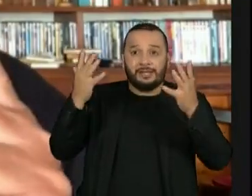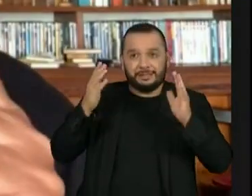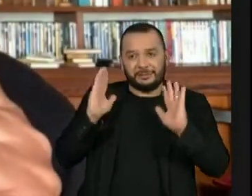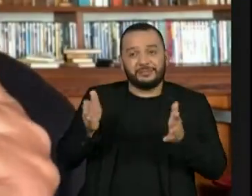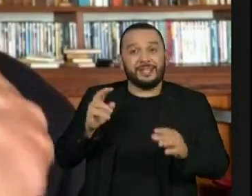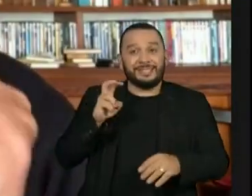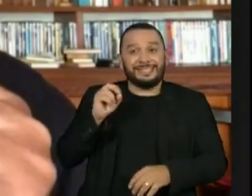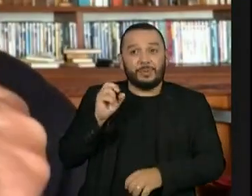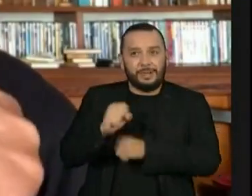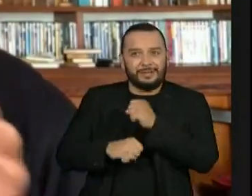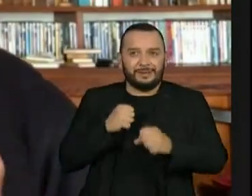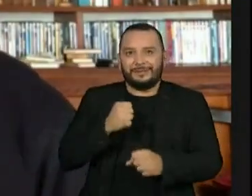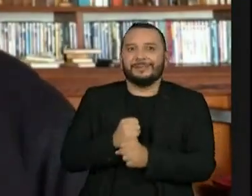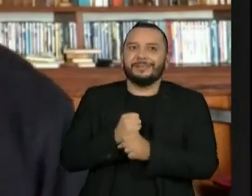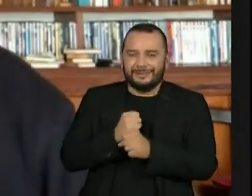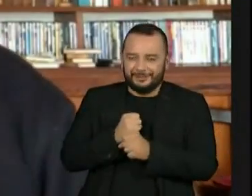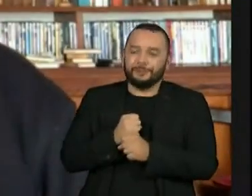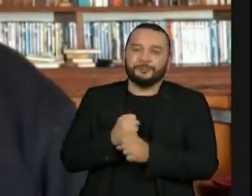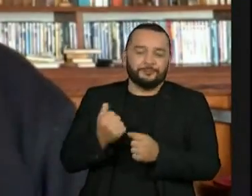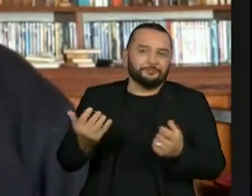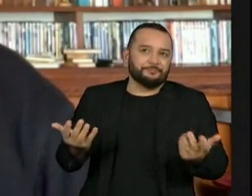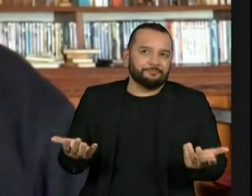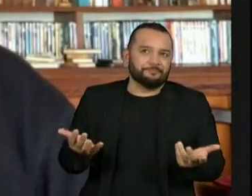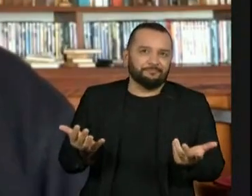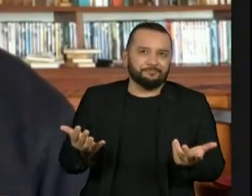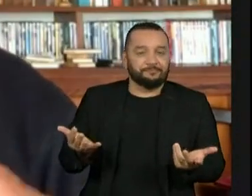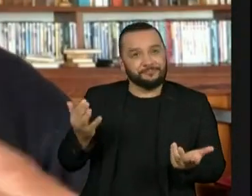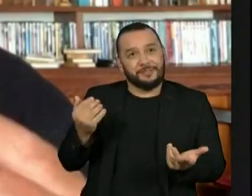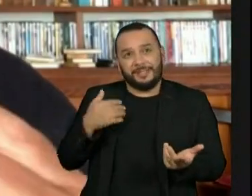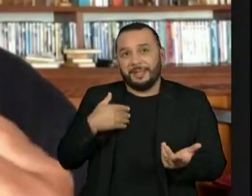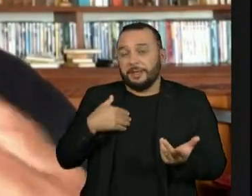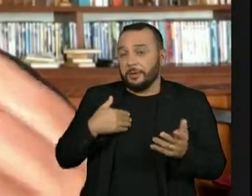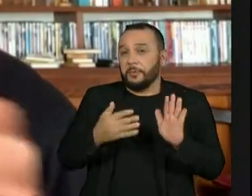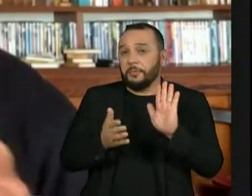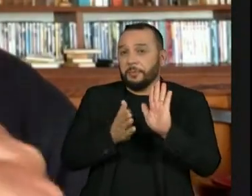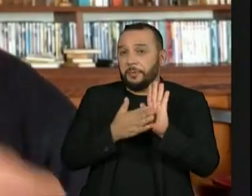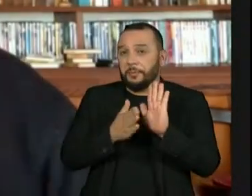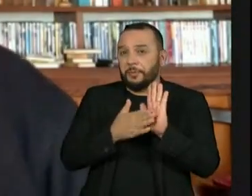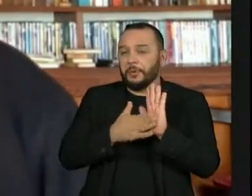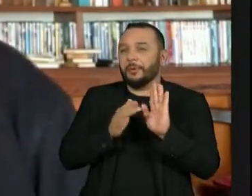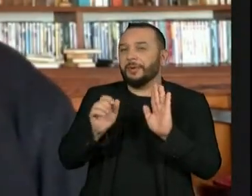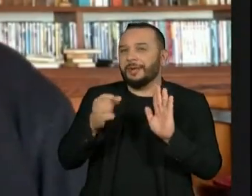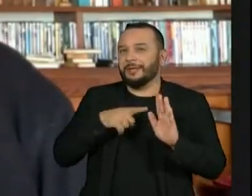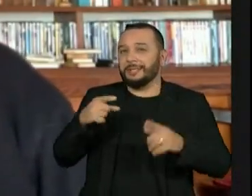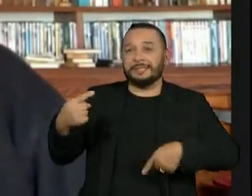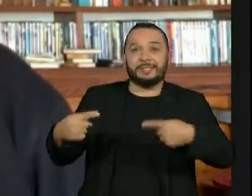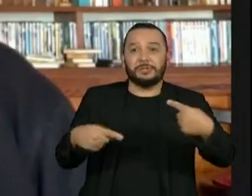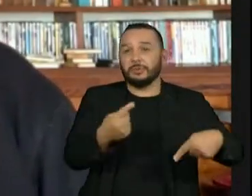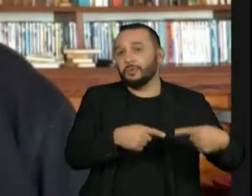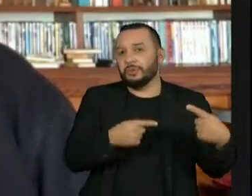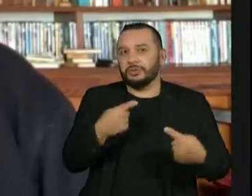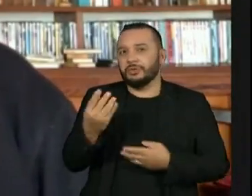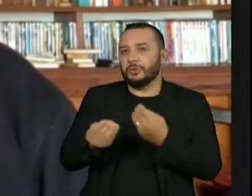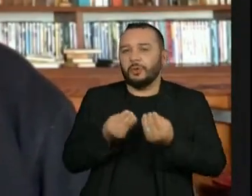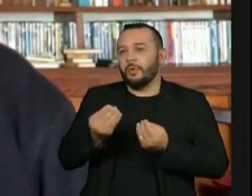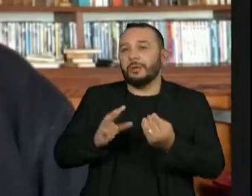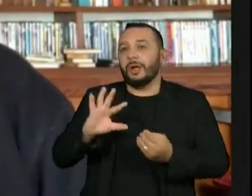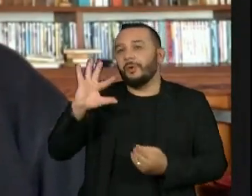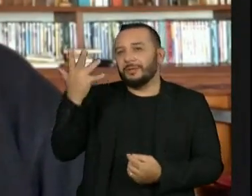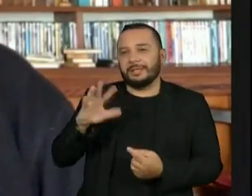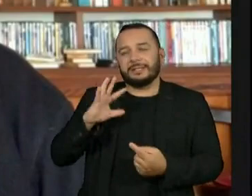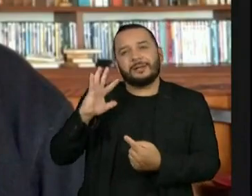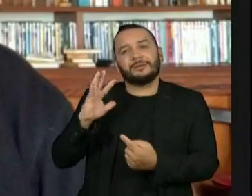50 anos, mas de repente eu estou tentando propor exatamente o que se discuta, o fenômeno.